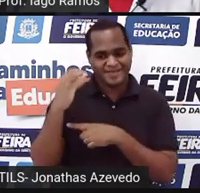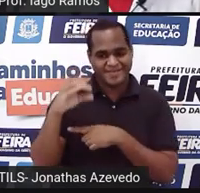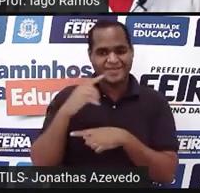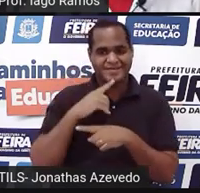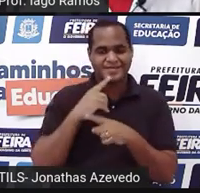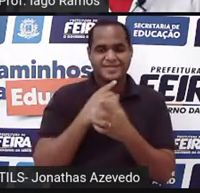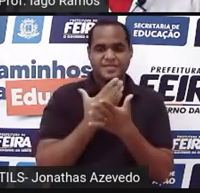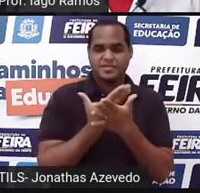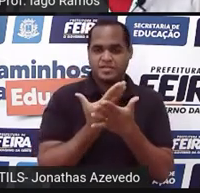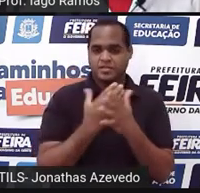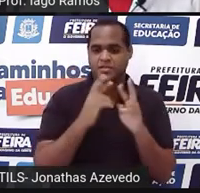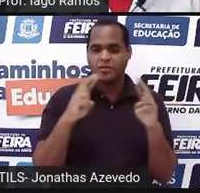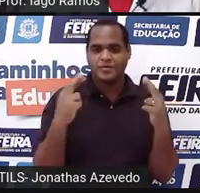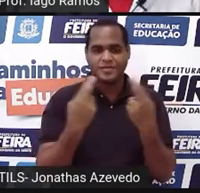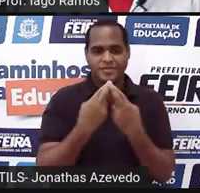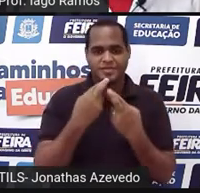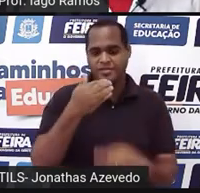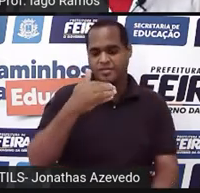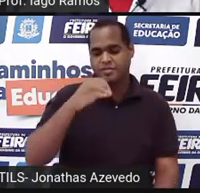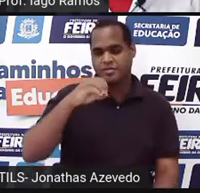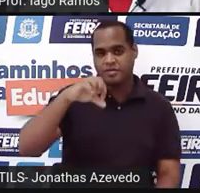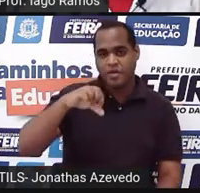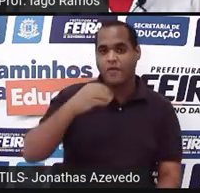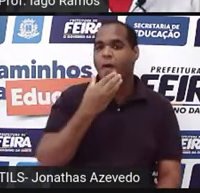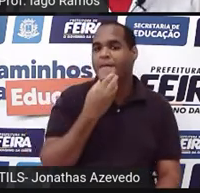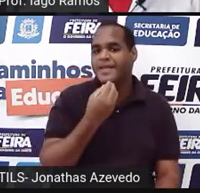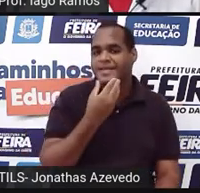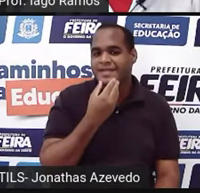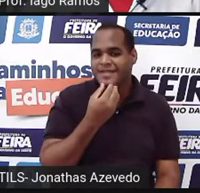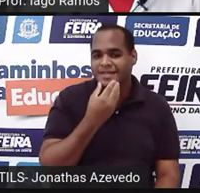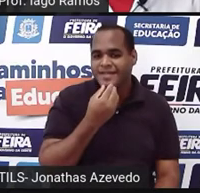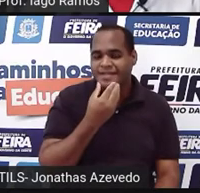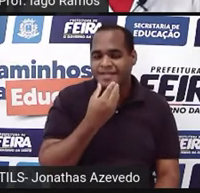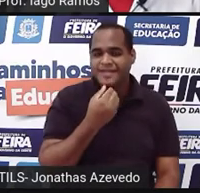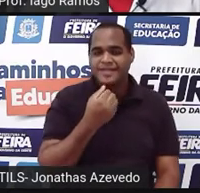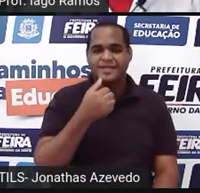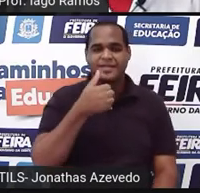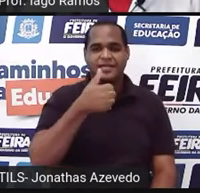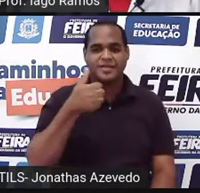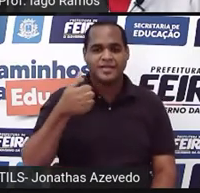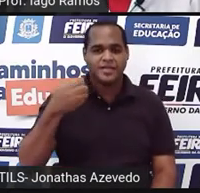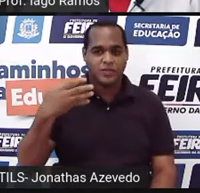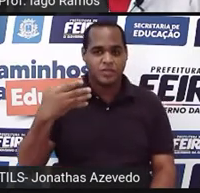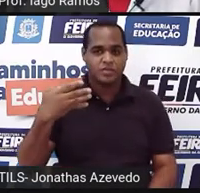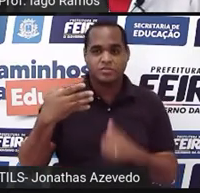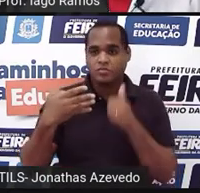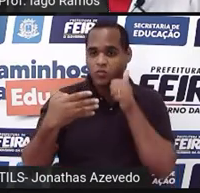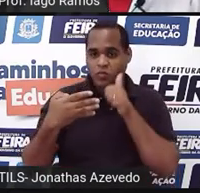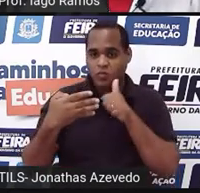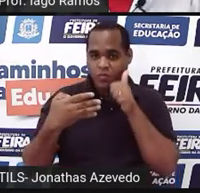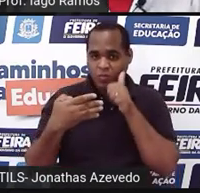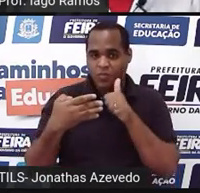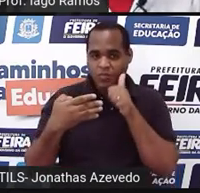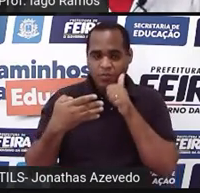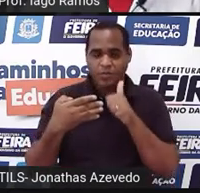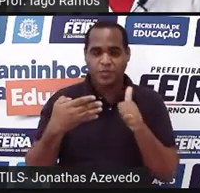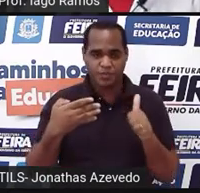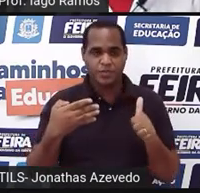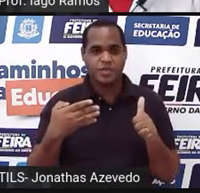estavam reunidos 109 homens e 114 mulheres.